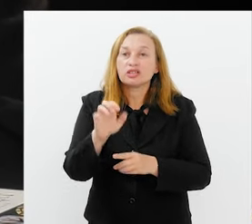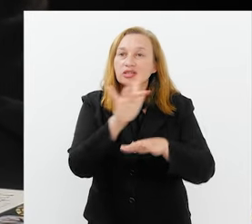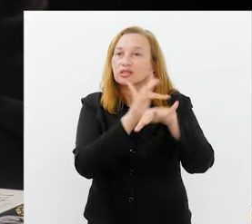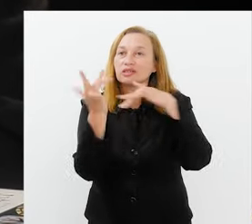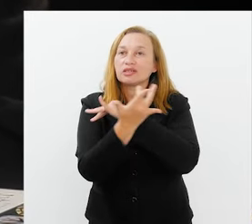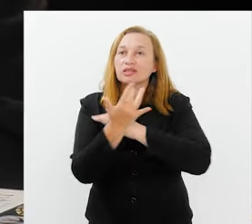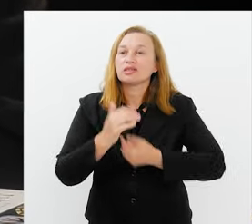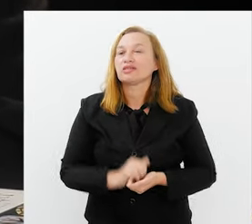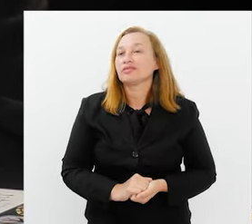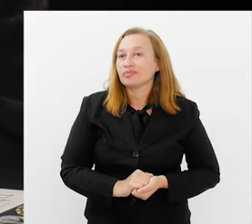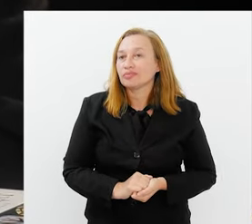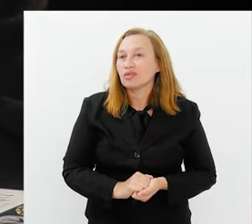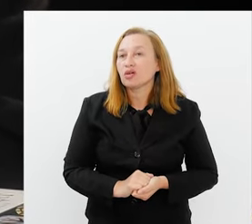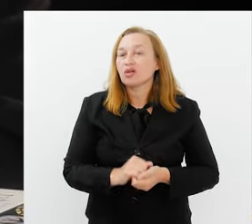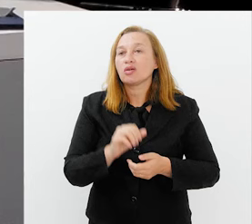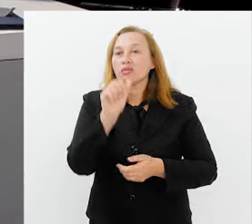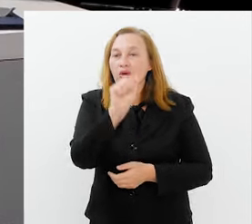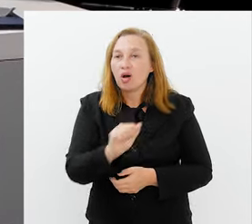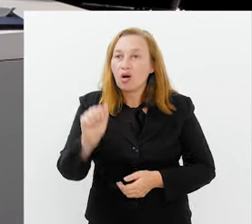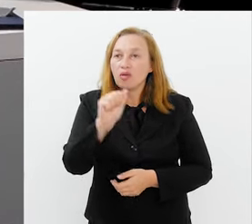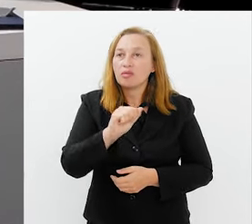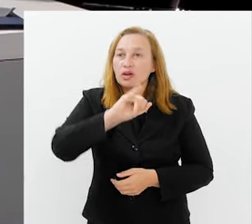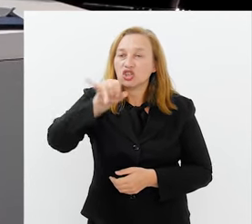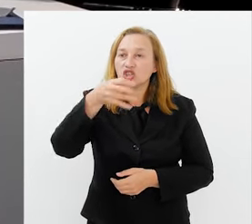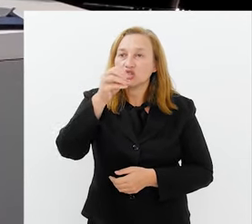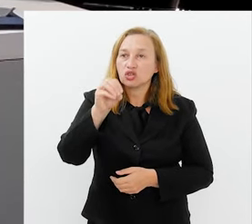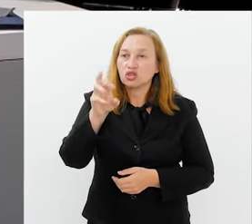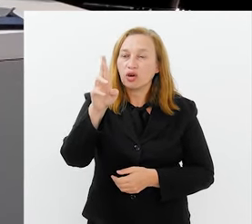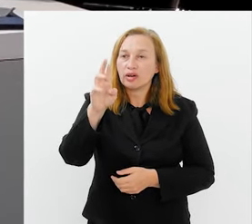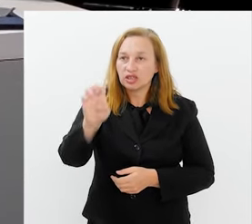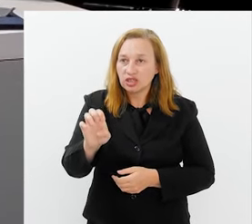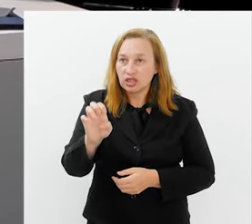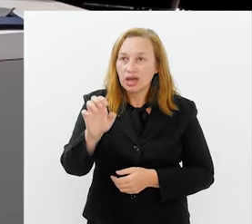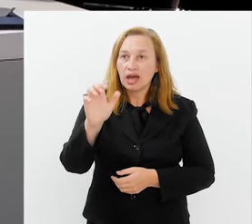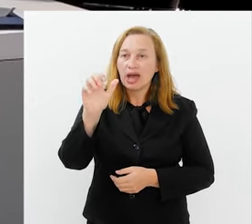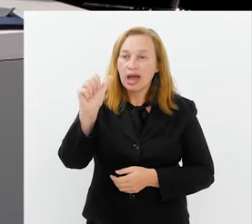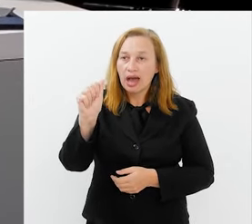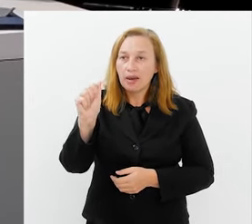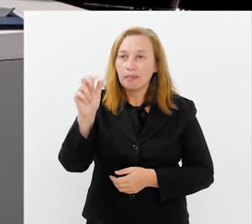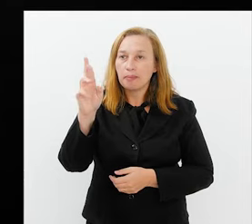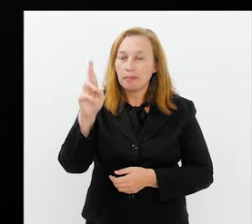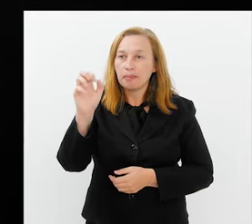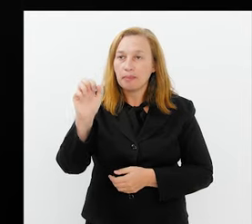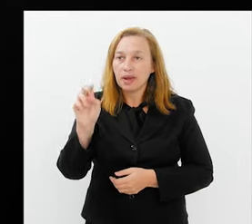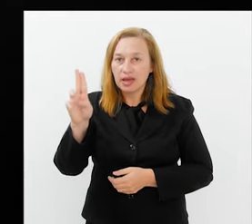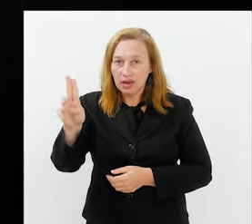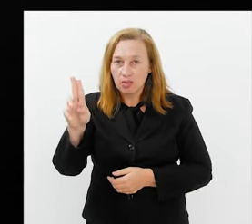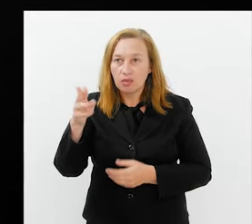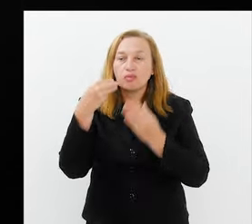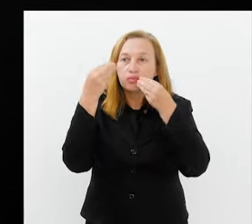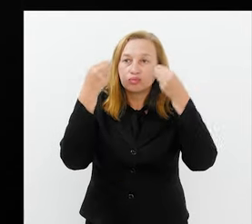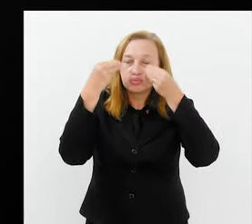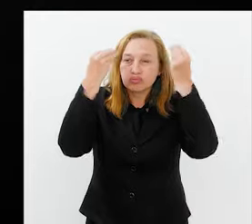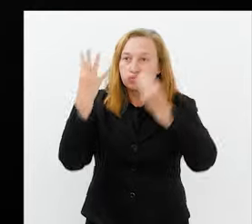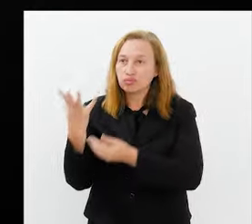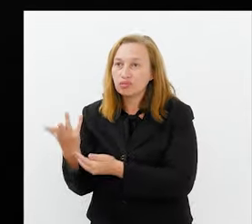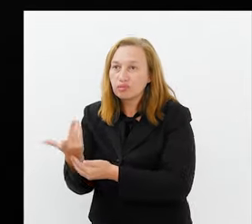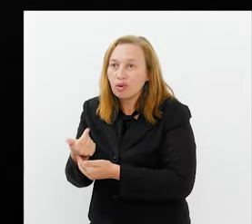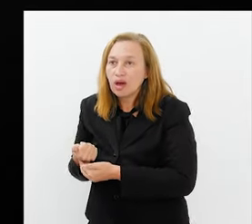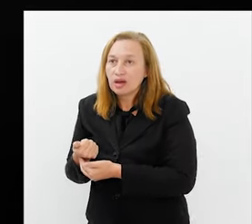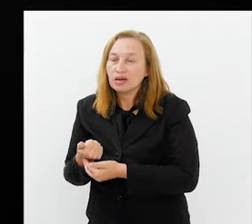Como é que a gente acha o Jorge? Aonde? Nas redes sociais? É, nas redes sociais o meu arroba é jorgeabreumakeartist,